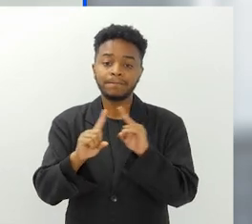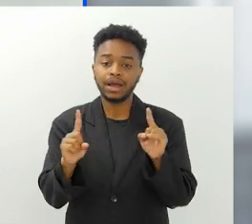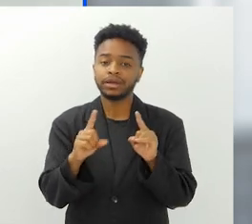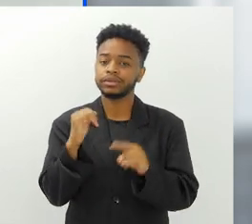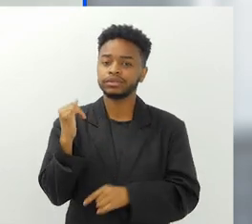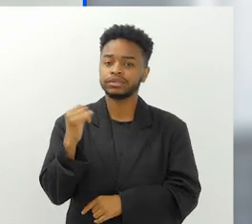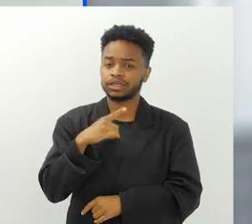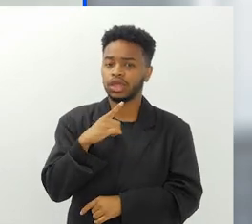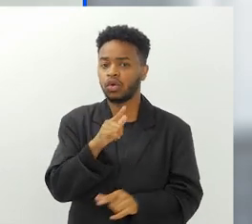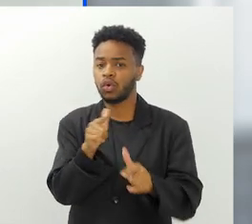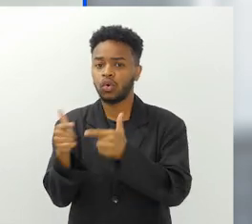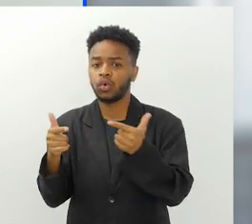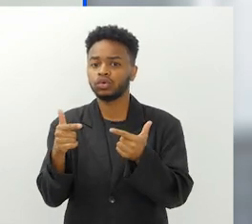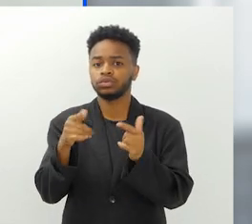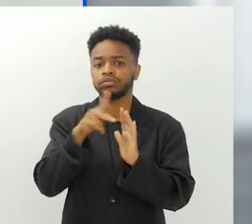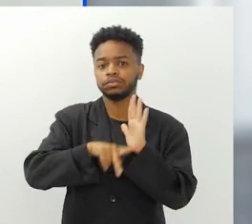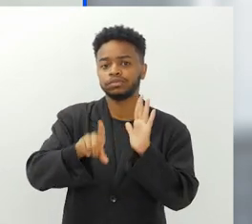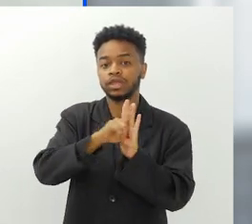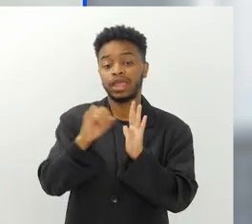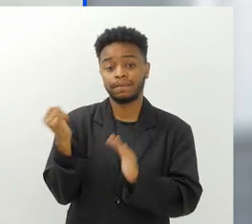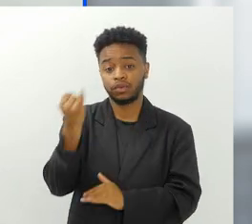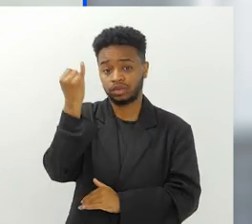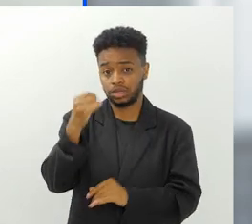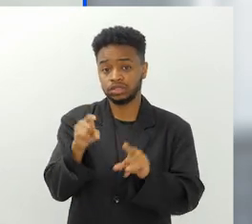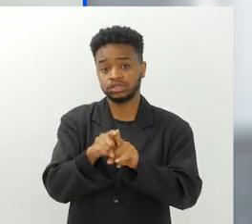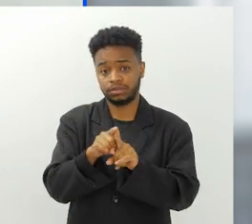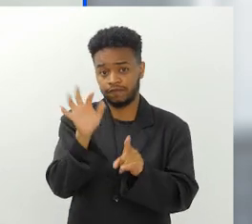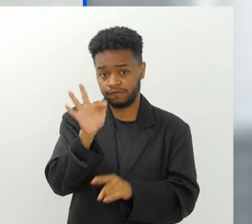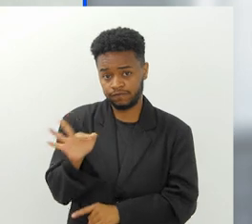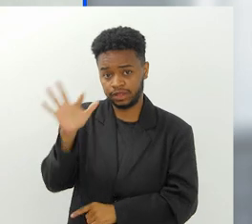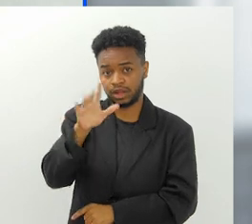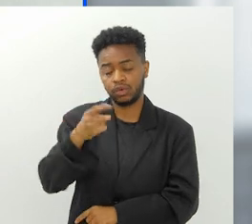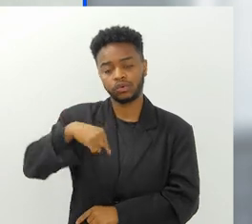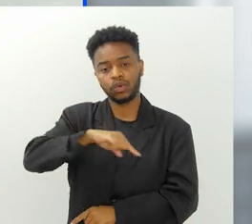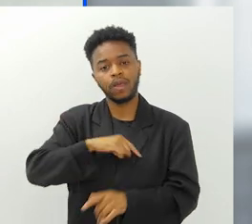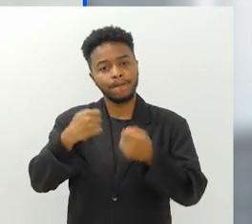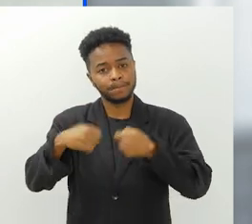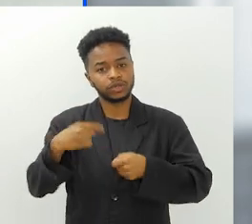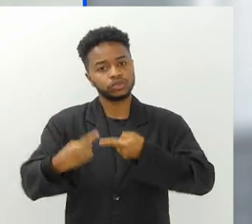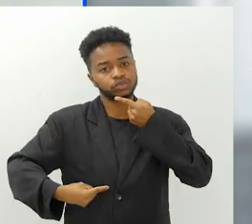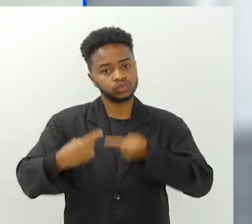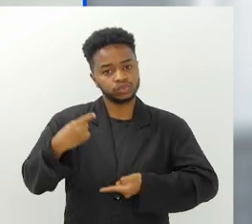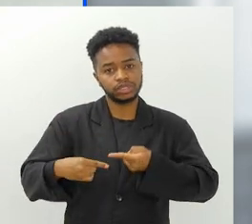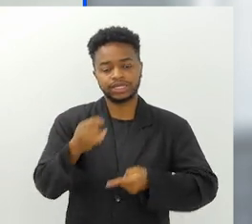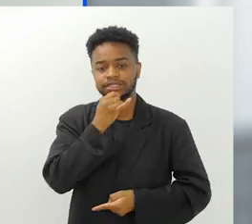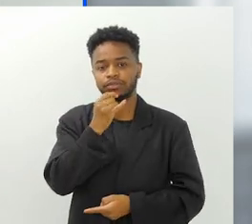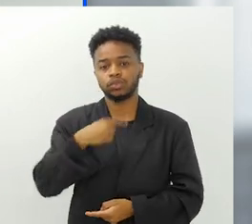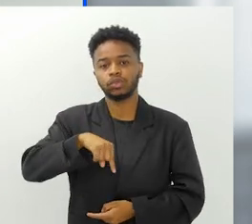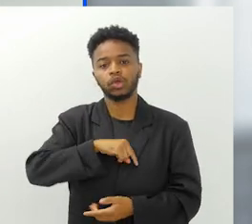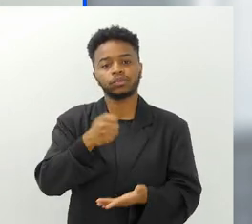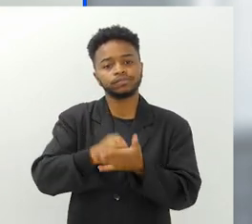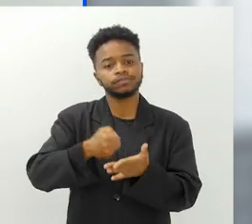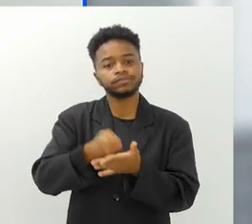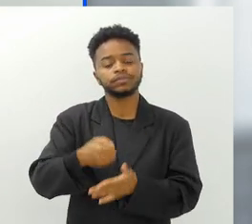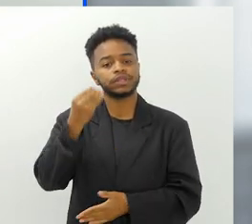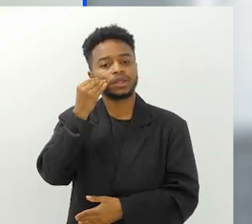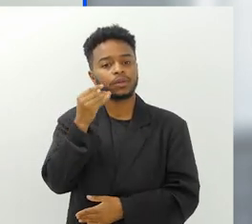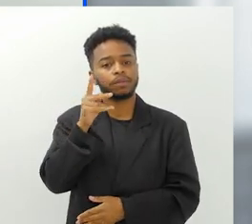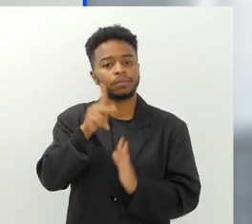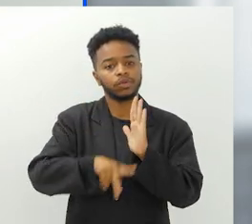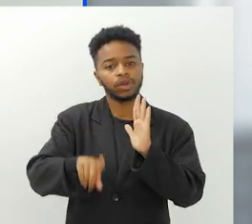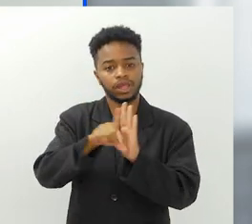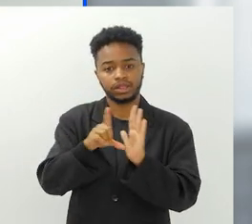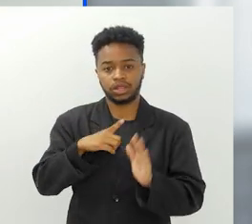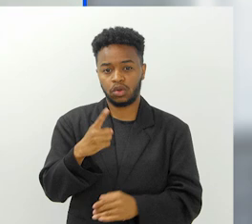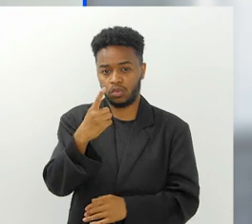o Rio de Janeiro, mas existem importantes projetos de lei em nível federal que a gente tem que discutir. A gente está aqui lutando, por exemplo, por um